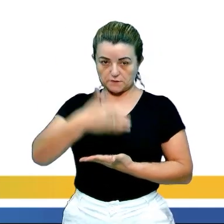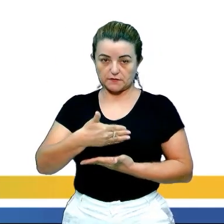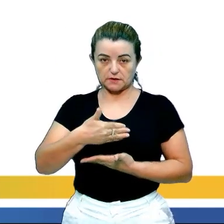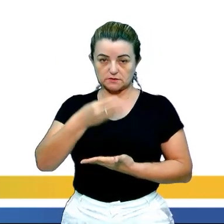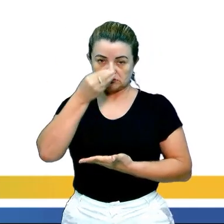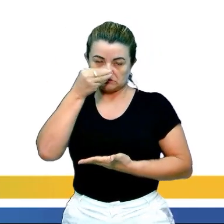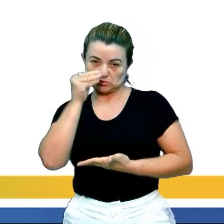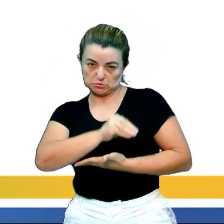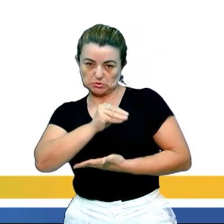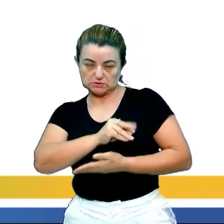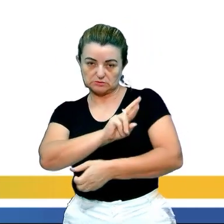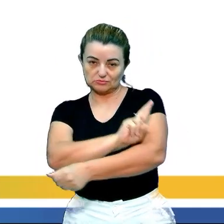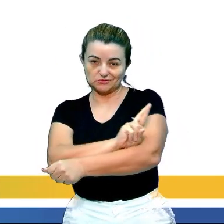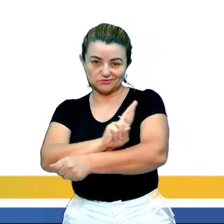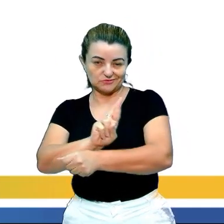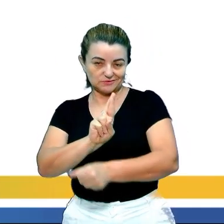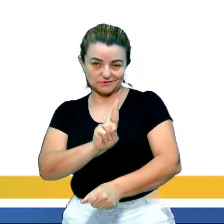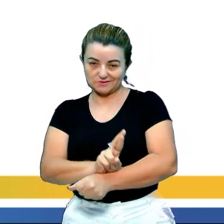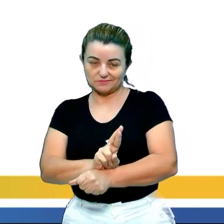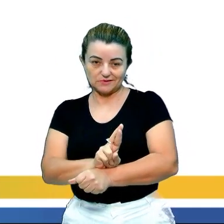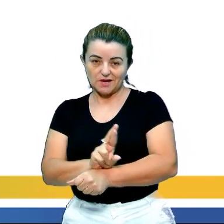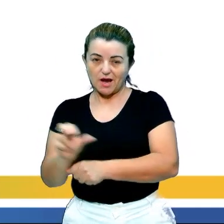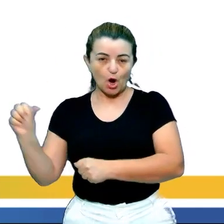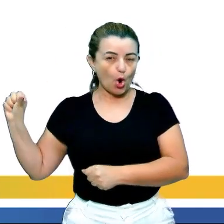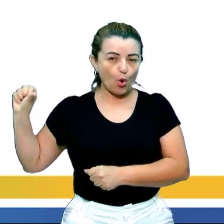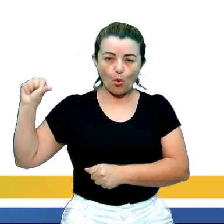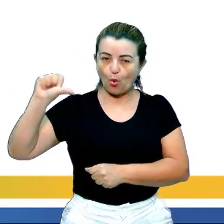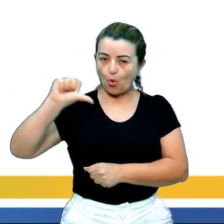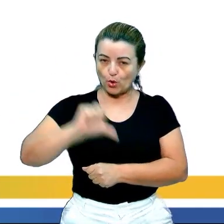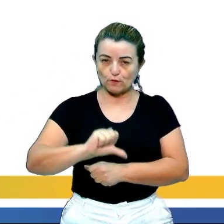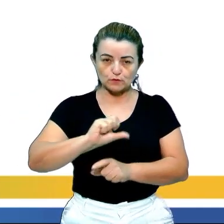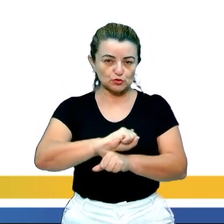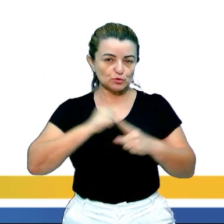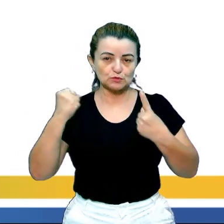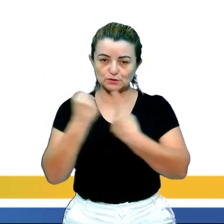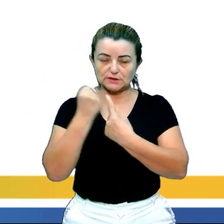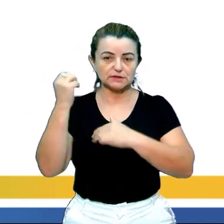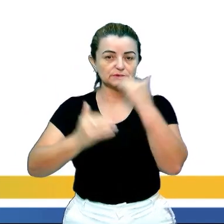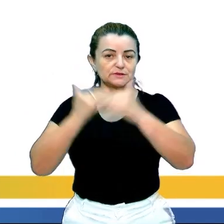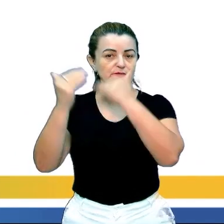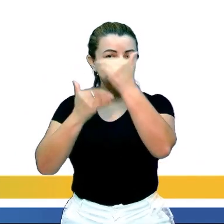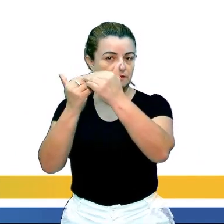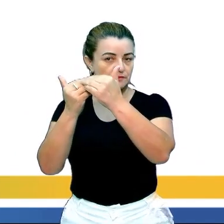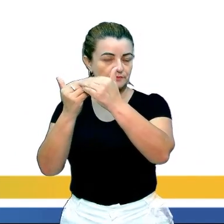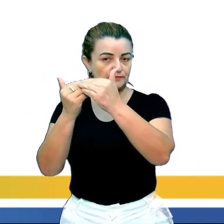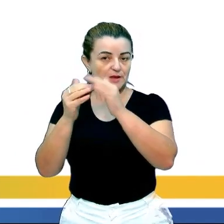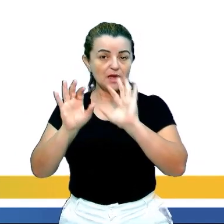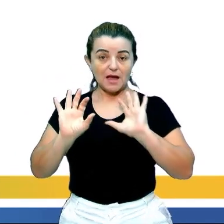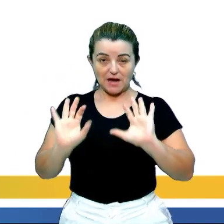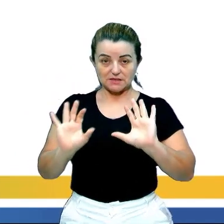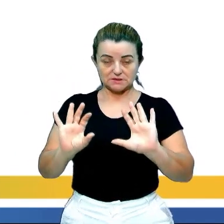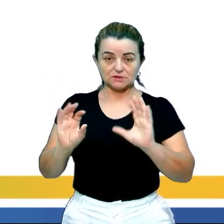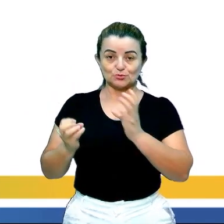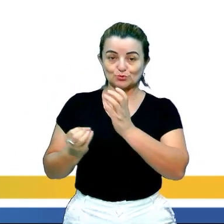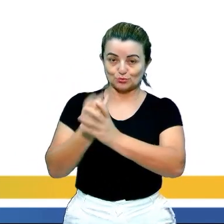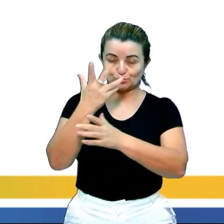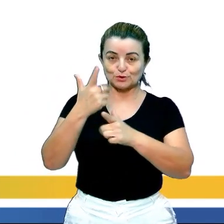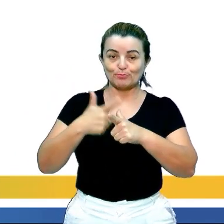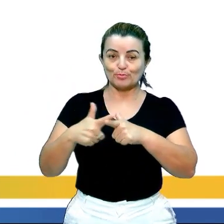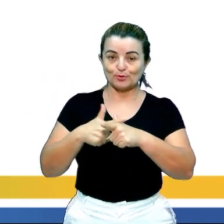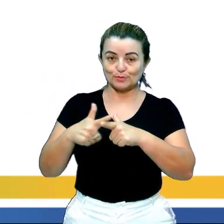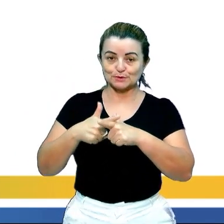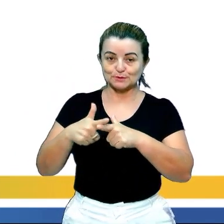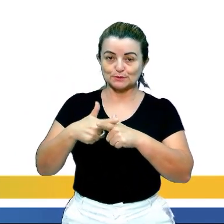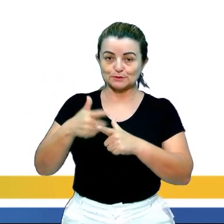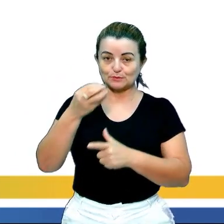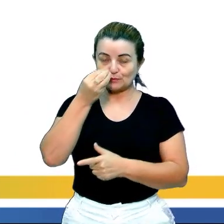faces mais perversas de uma sociedade em desenvolvimento. Com isso, surge a problemática do